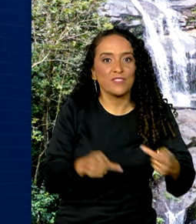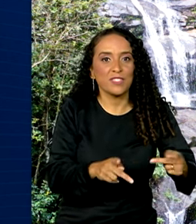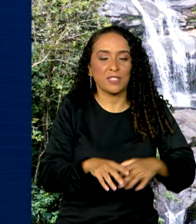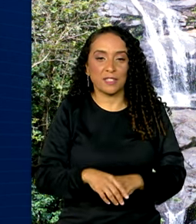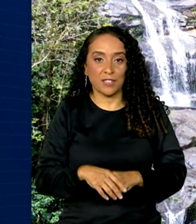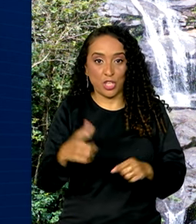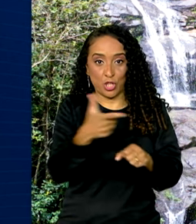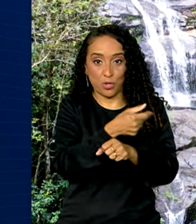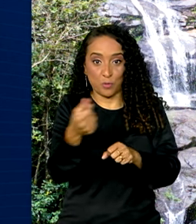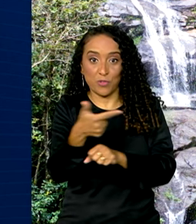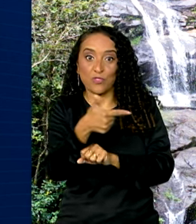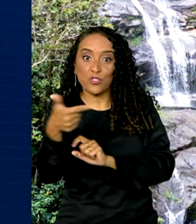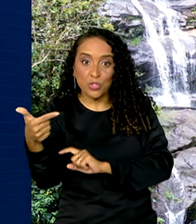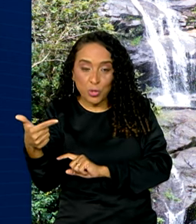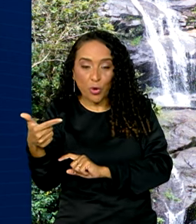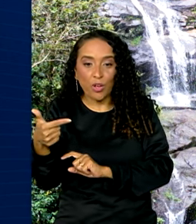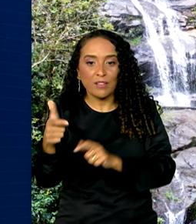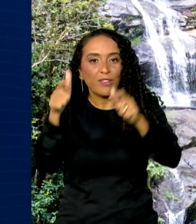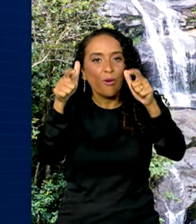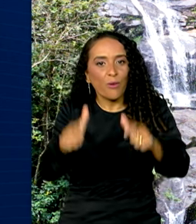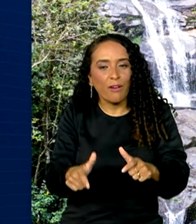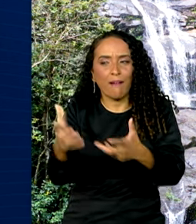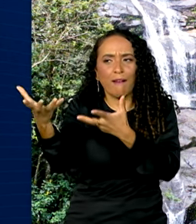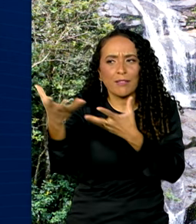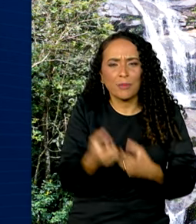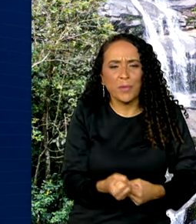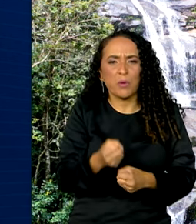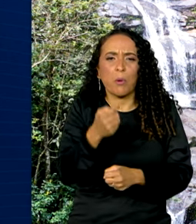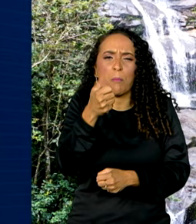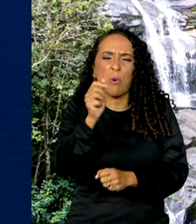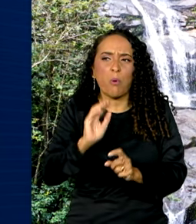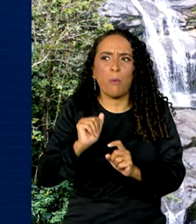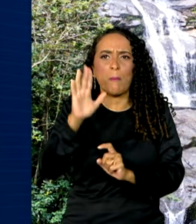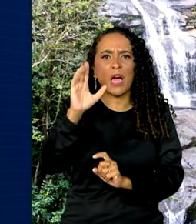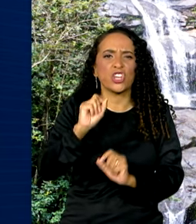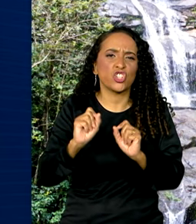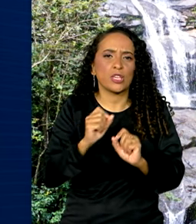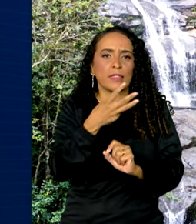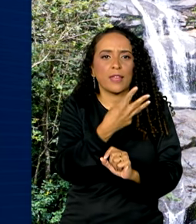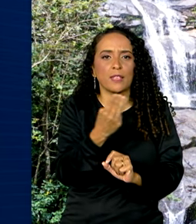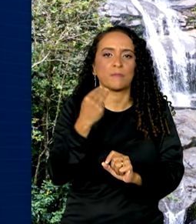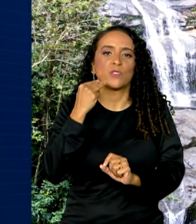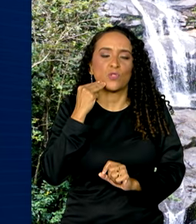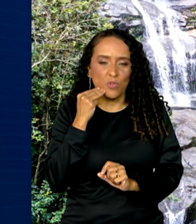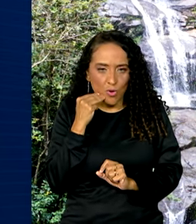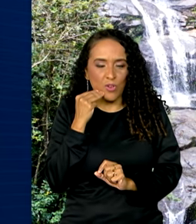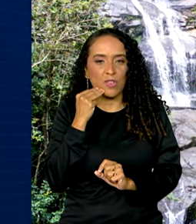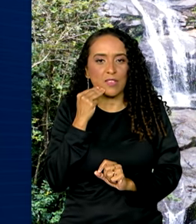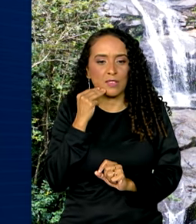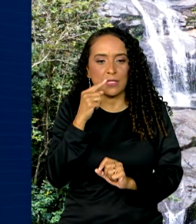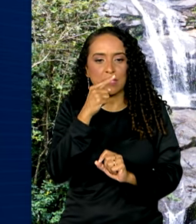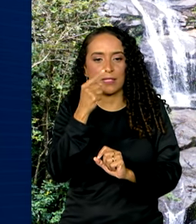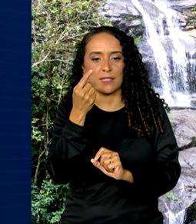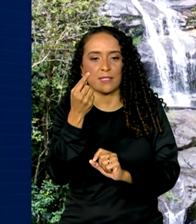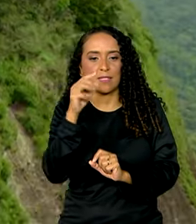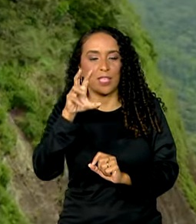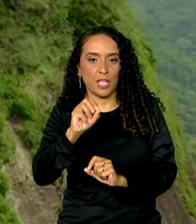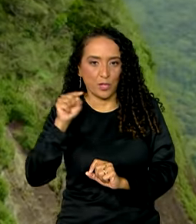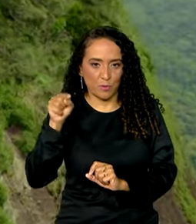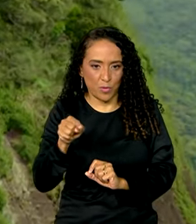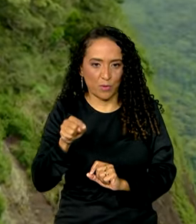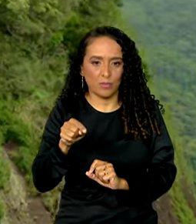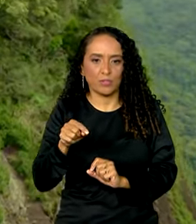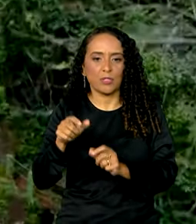Em 2022, a unidade recebeu pouco mais de 3 milhões e meio de visitantes.